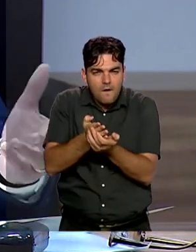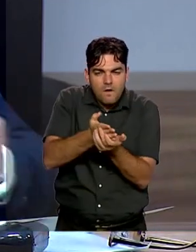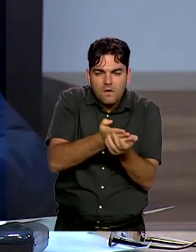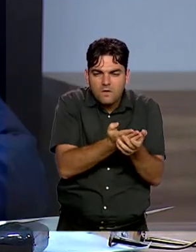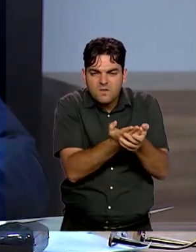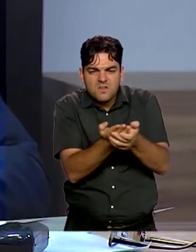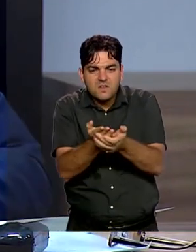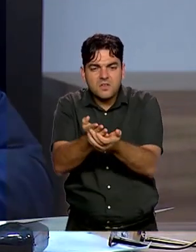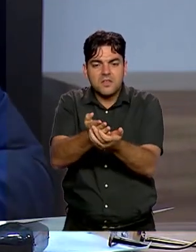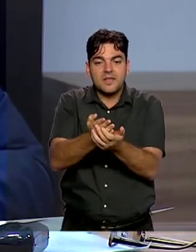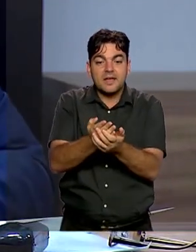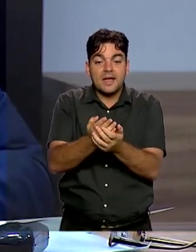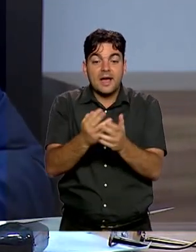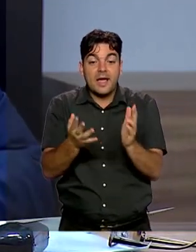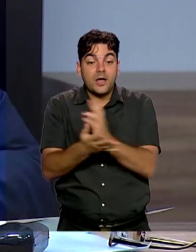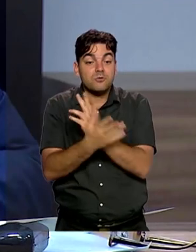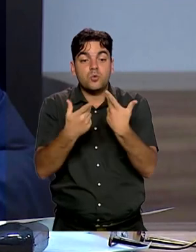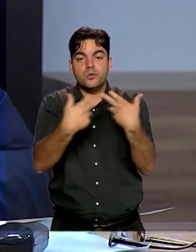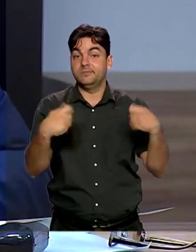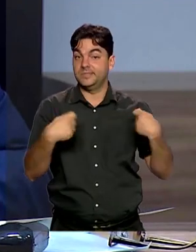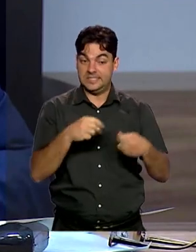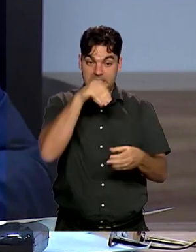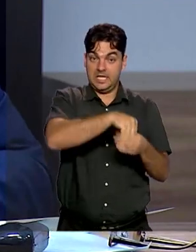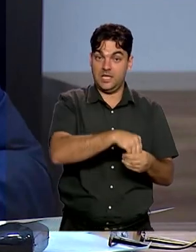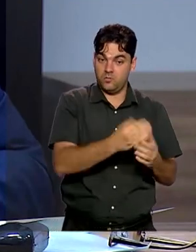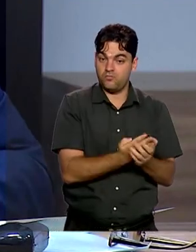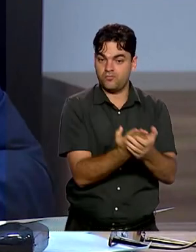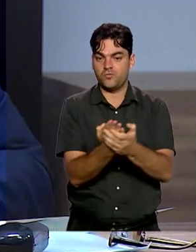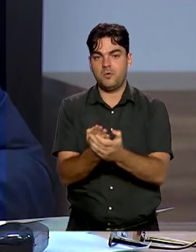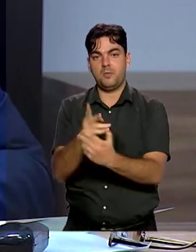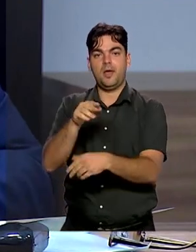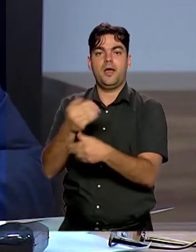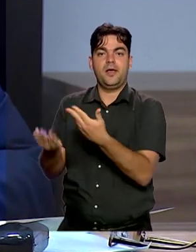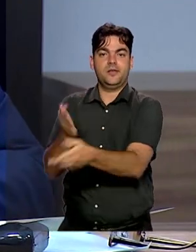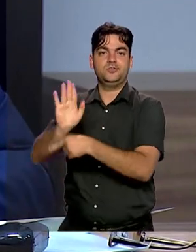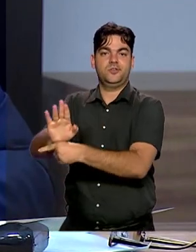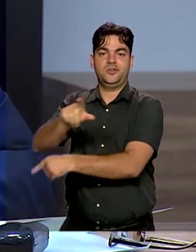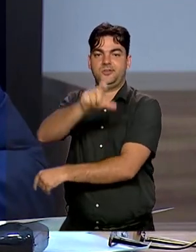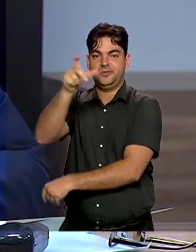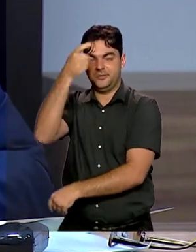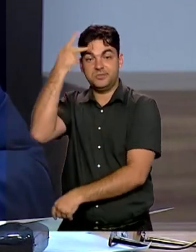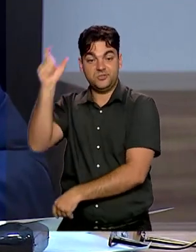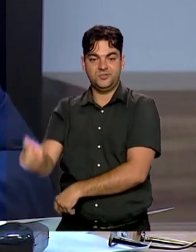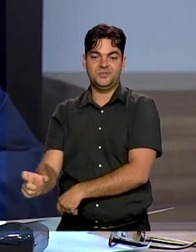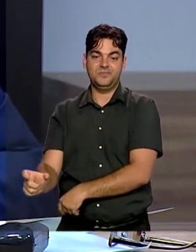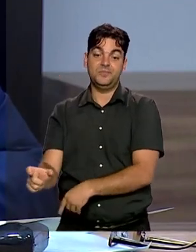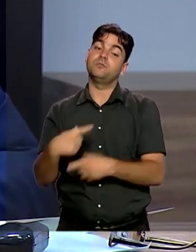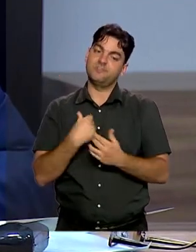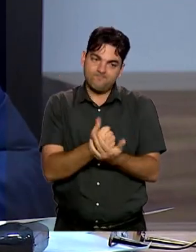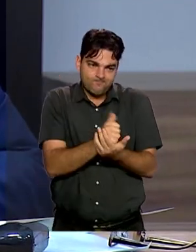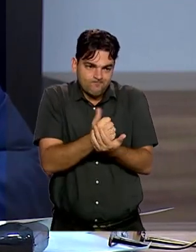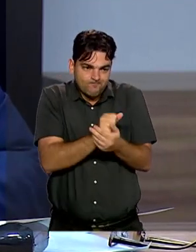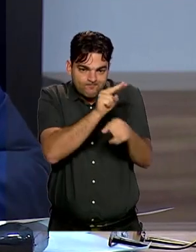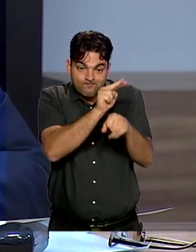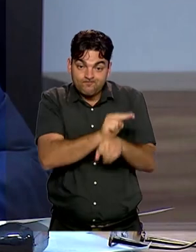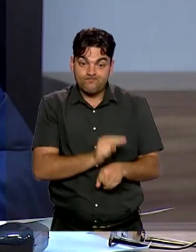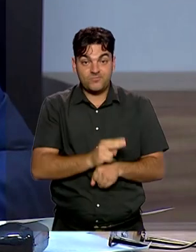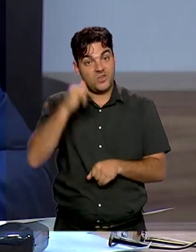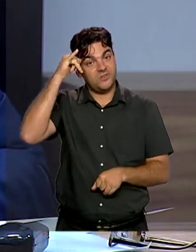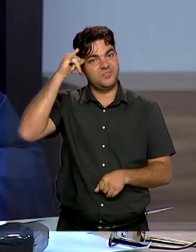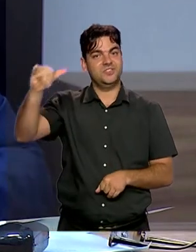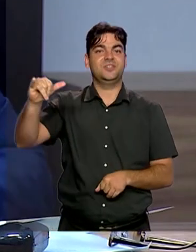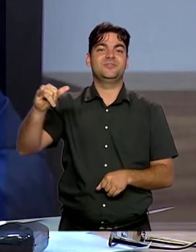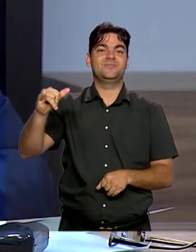levam às pequenas necessidades dessa população. Então, esse controle nós teremos que acionar as capitanias dos